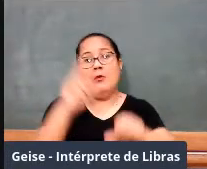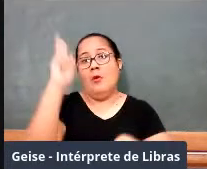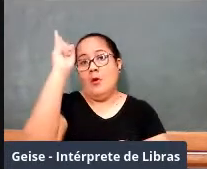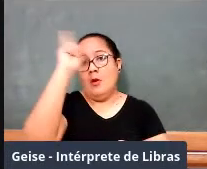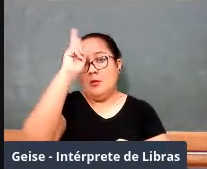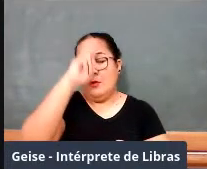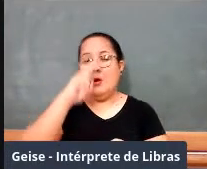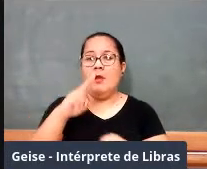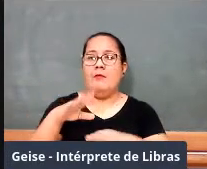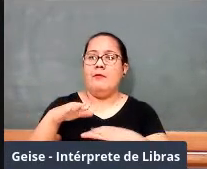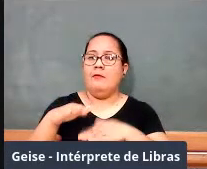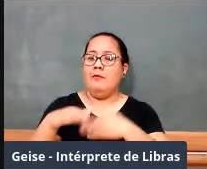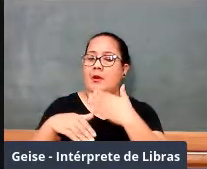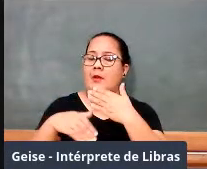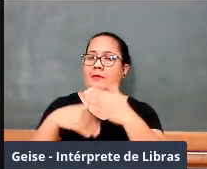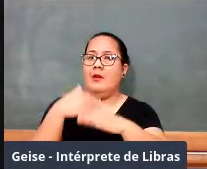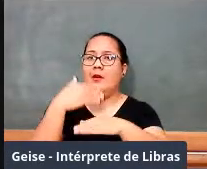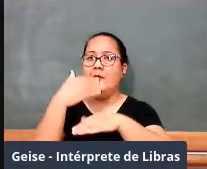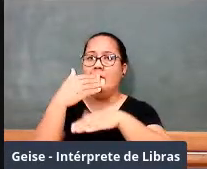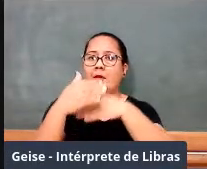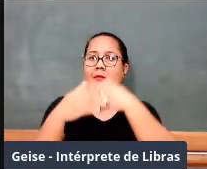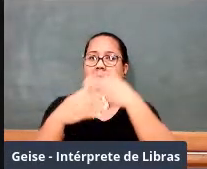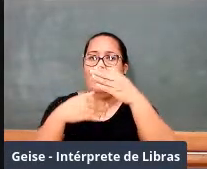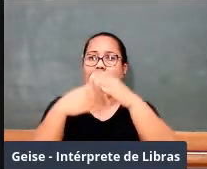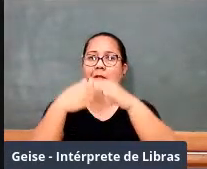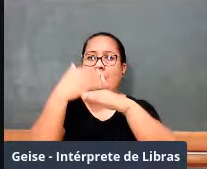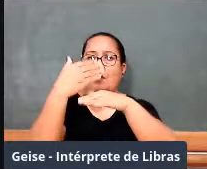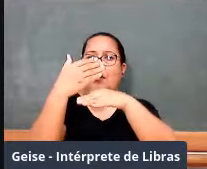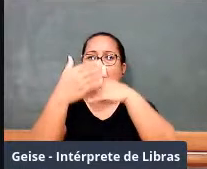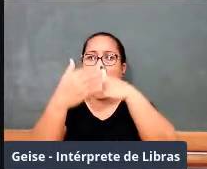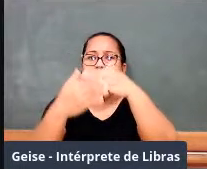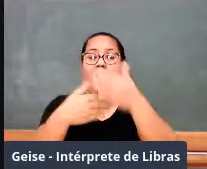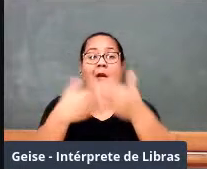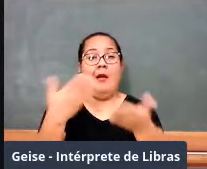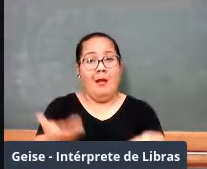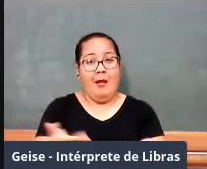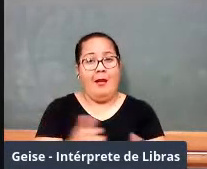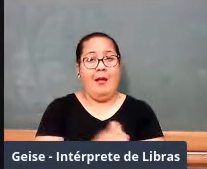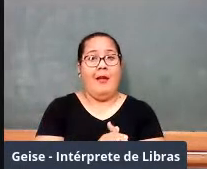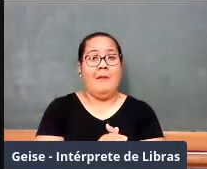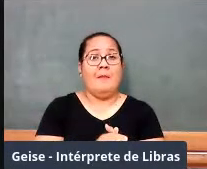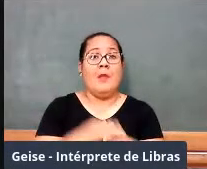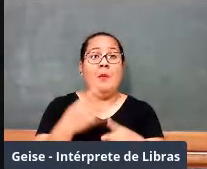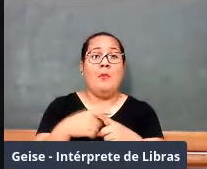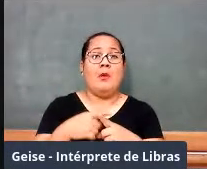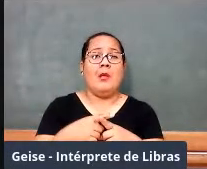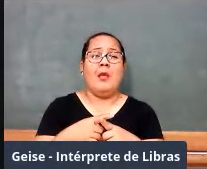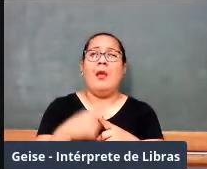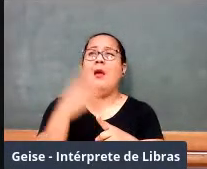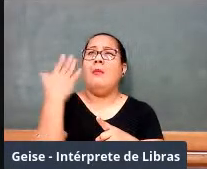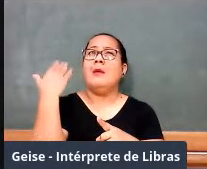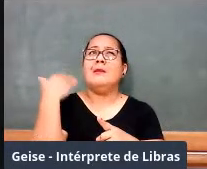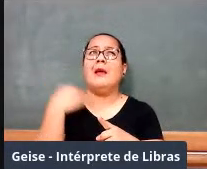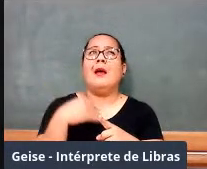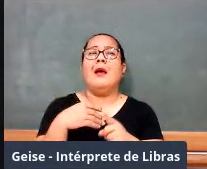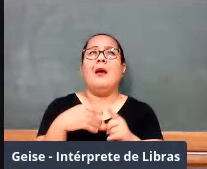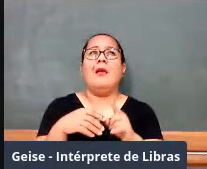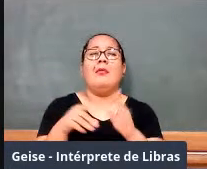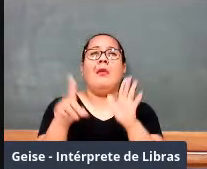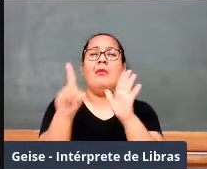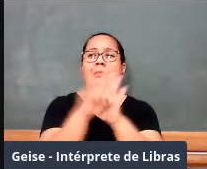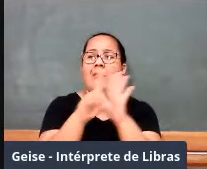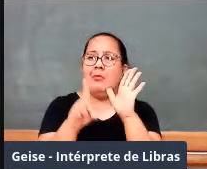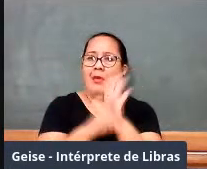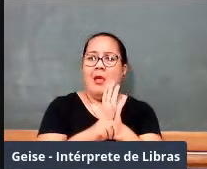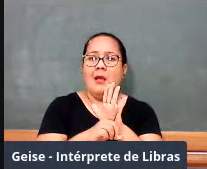acesso ao curso superior, até a década de 1930, para ceder, para